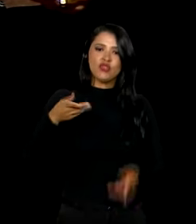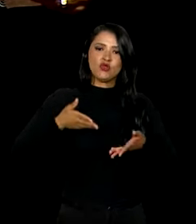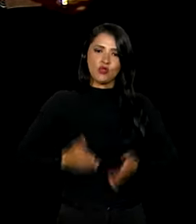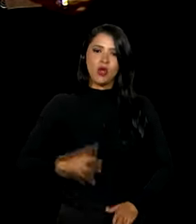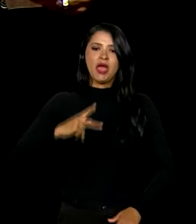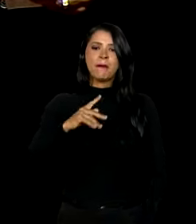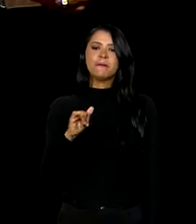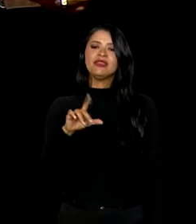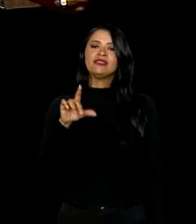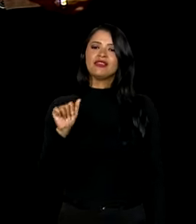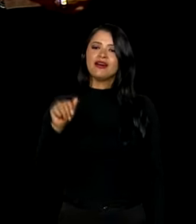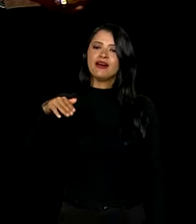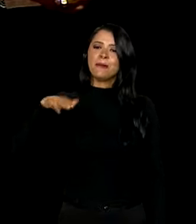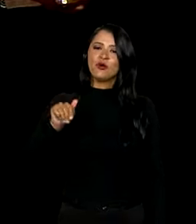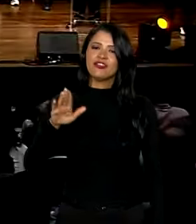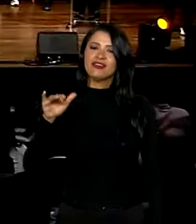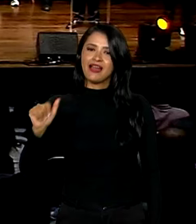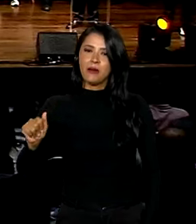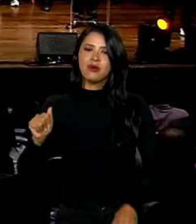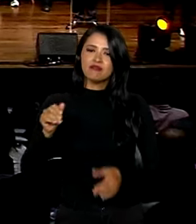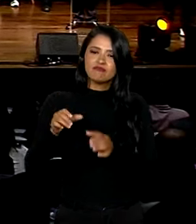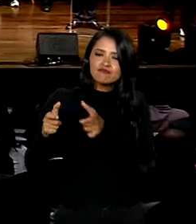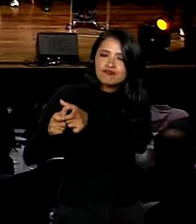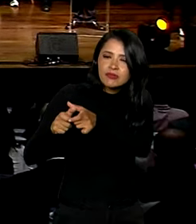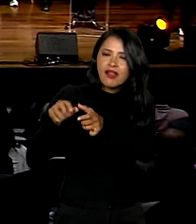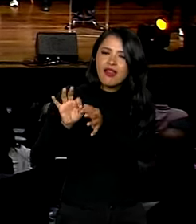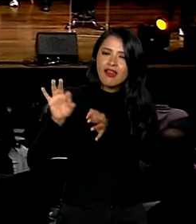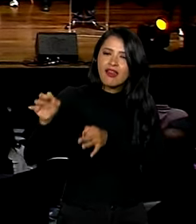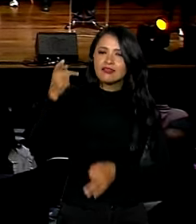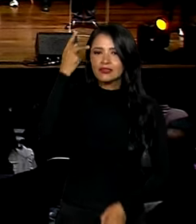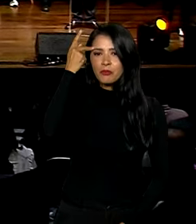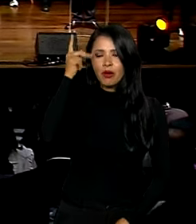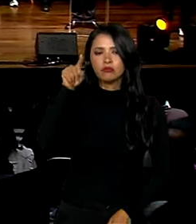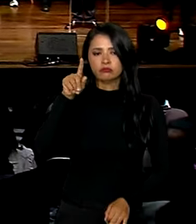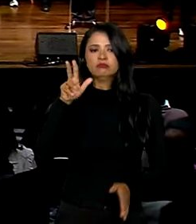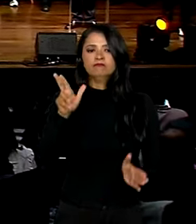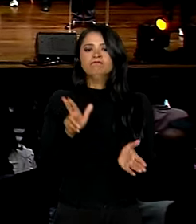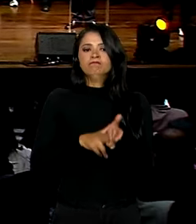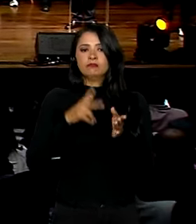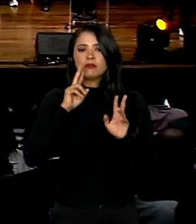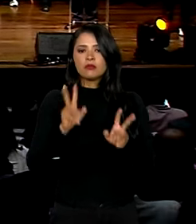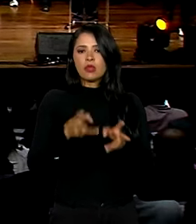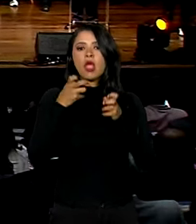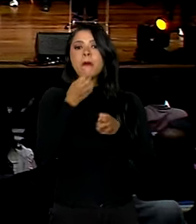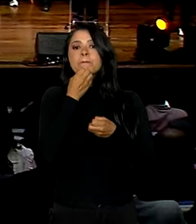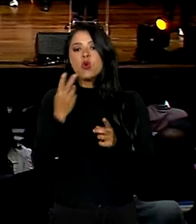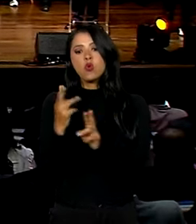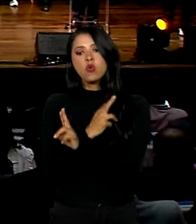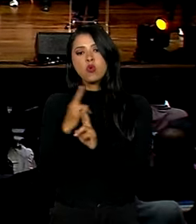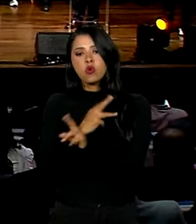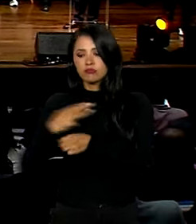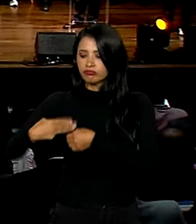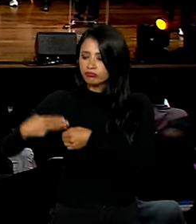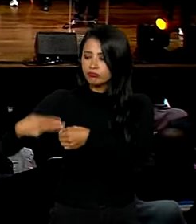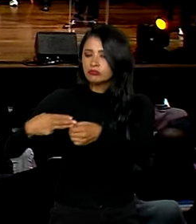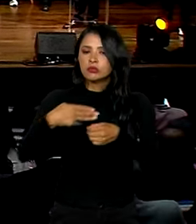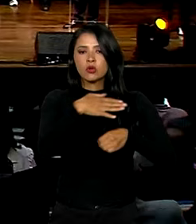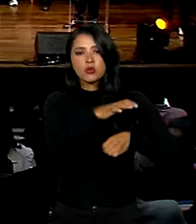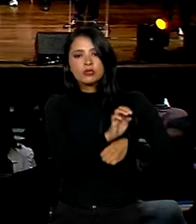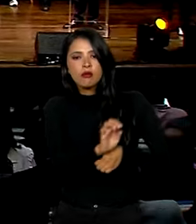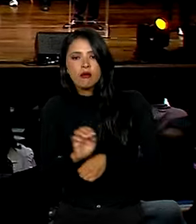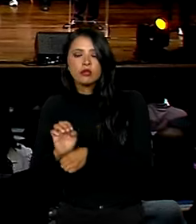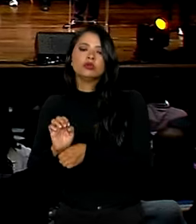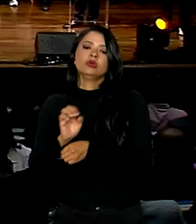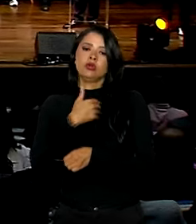Pindamonhangaba, no interior de São Paulo, e reconheceu a importância da boa relação entre os municípios, os estados